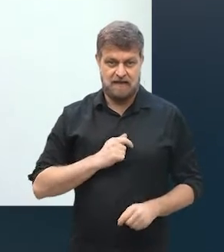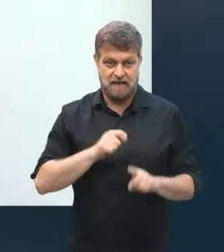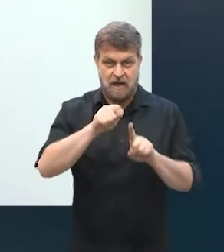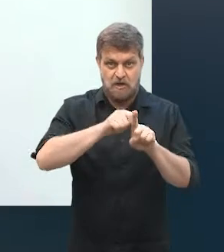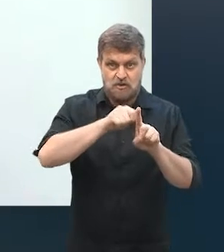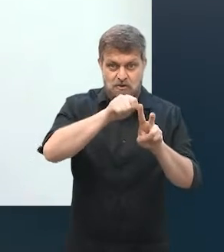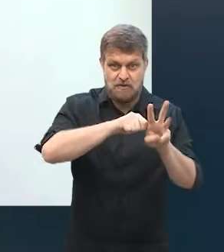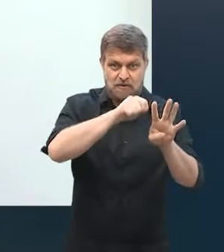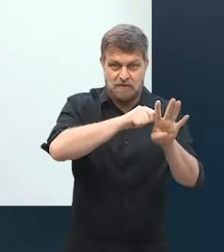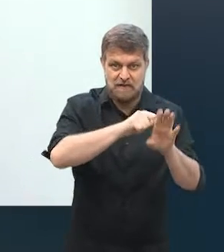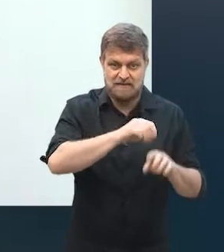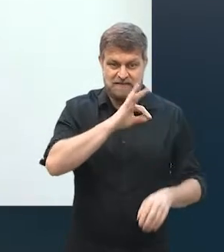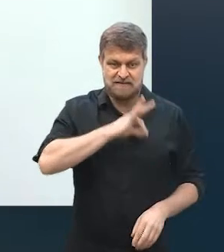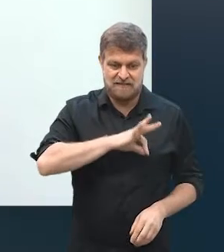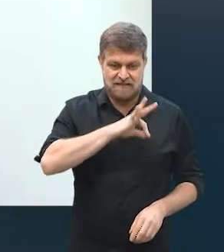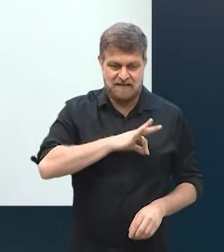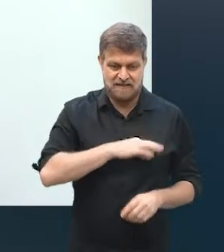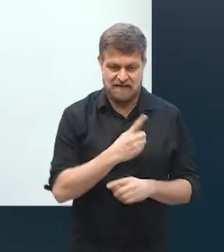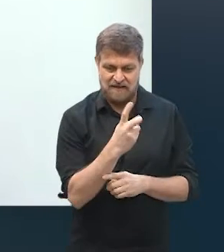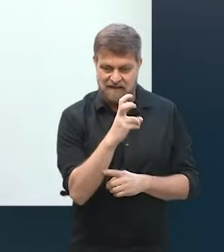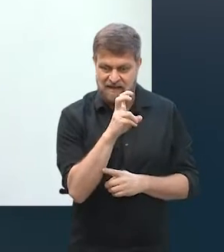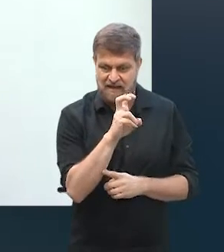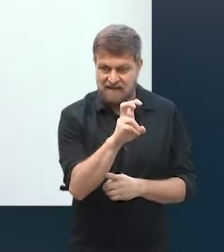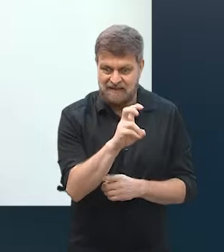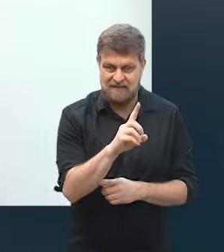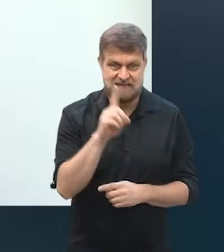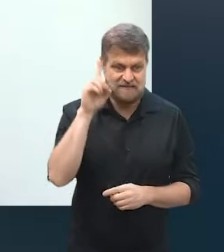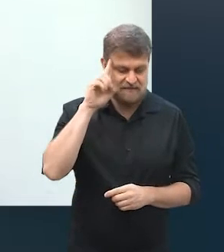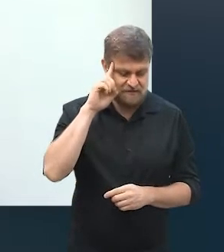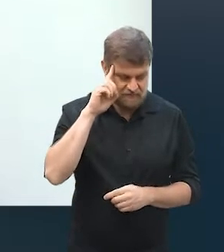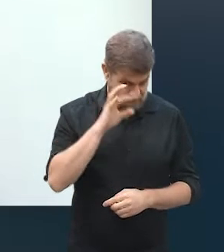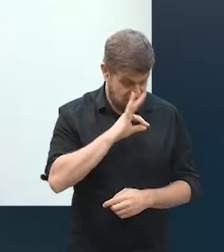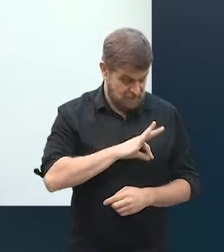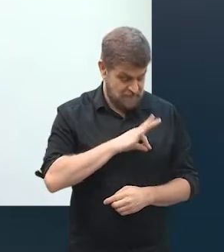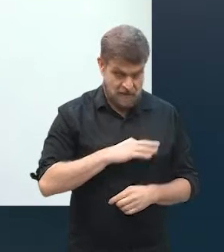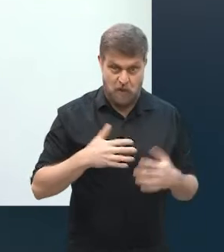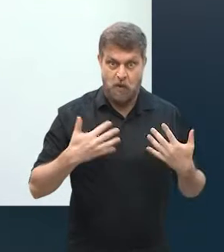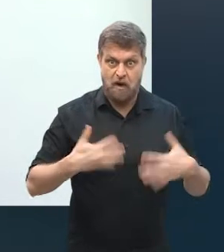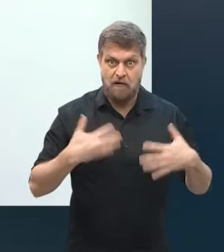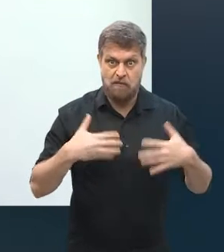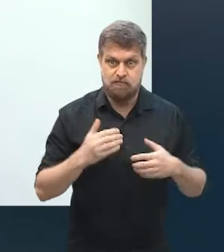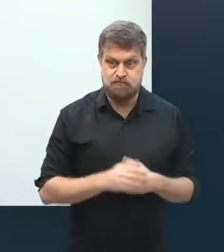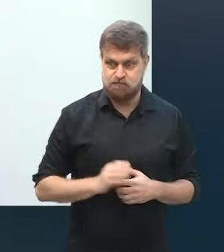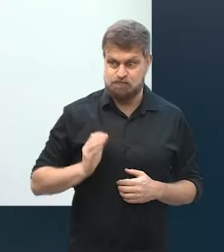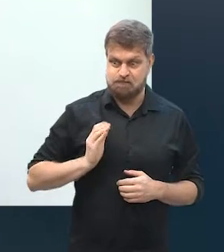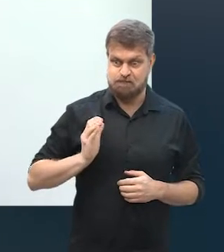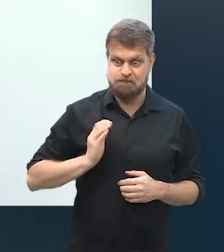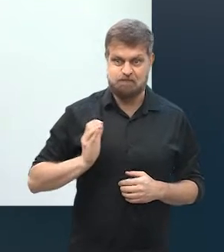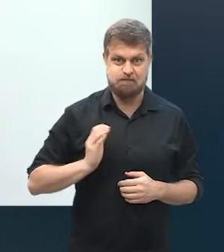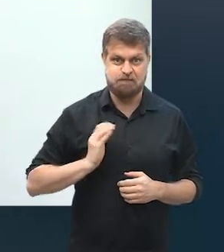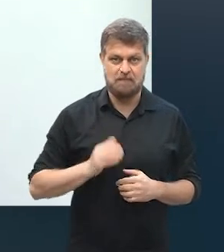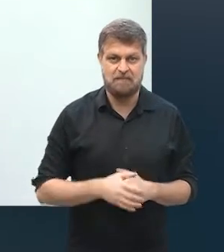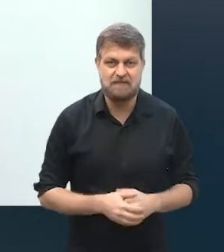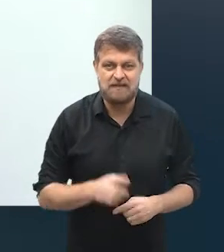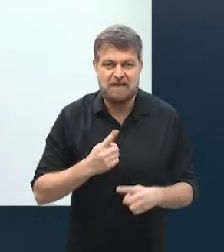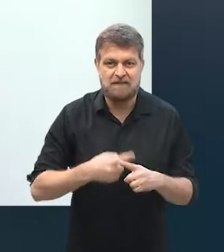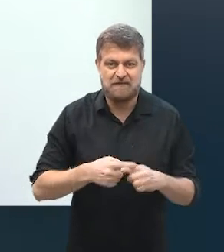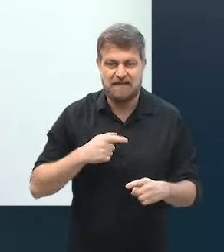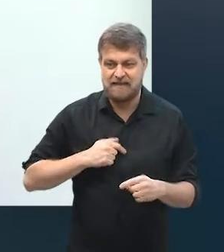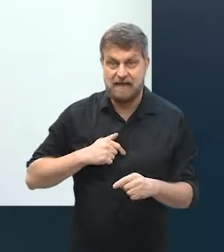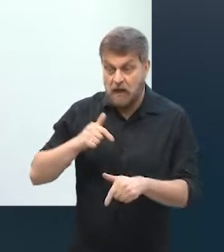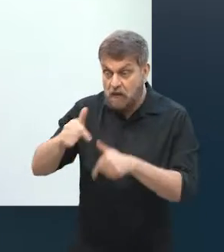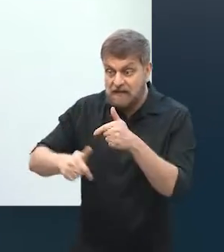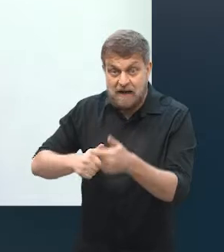mensalmente, às vezes quinzenalmente, começou a crescer, crescer, as vendas começaram a crescer muito. Isso porque eu só conseguia